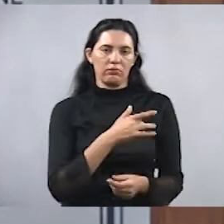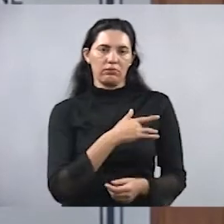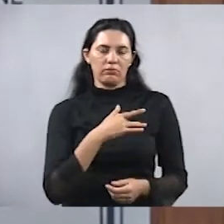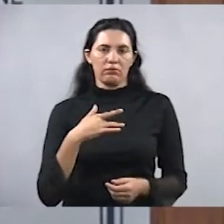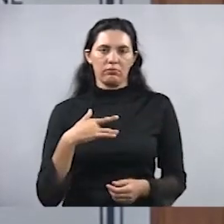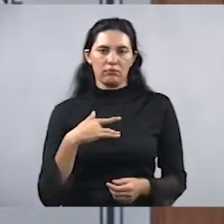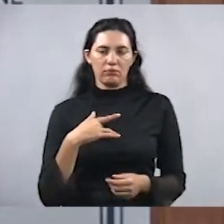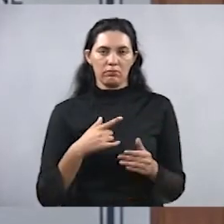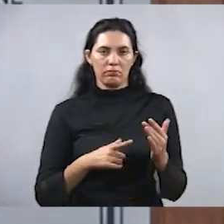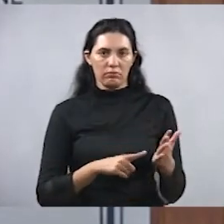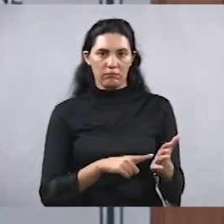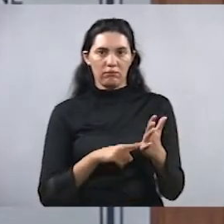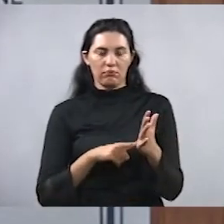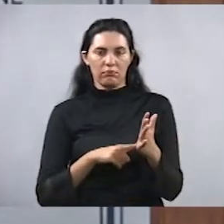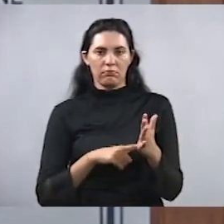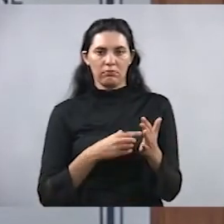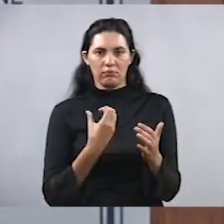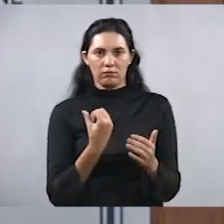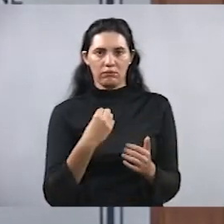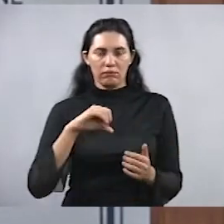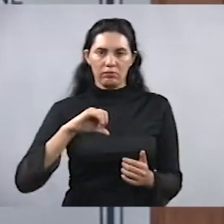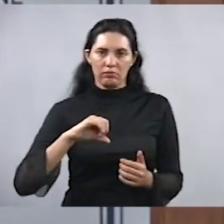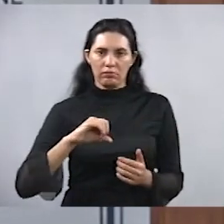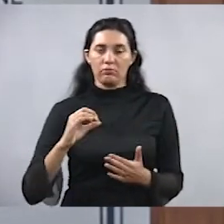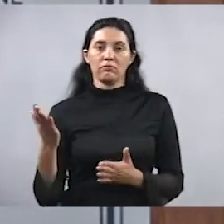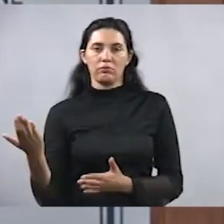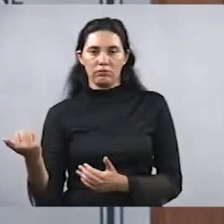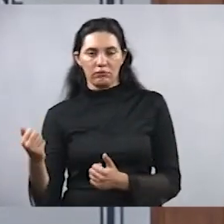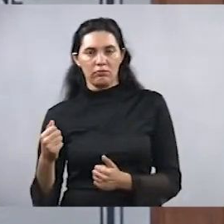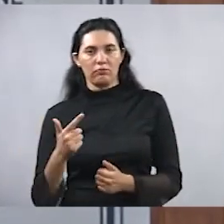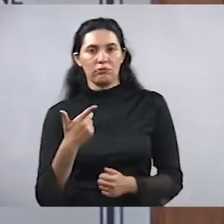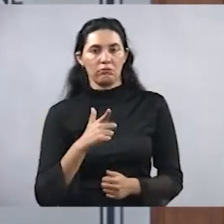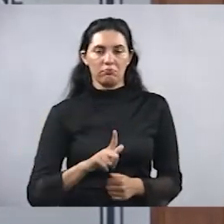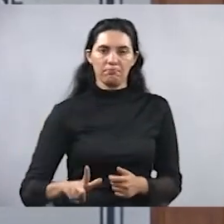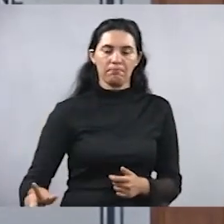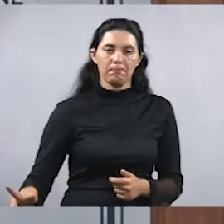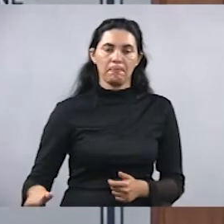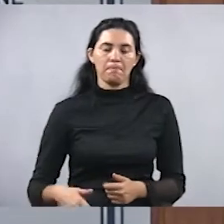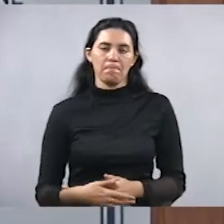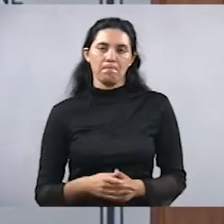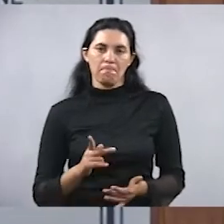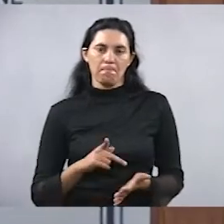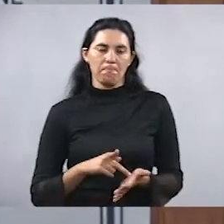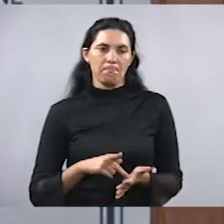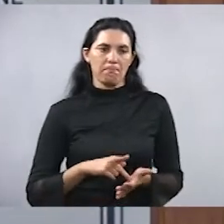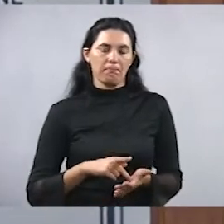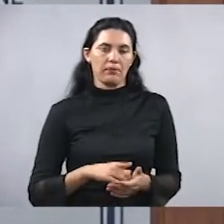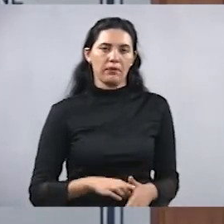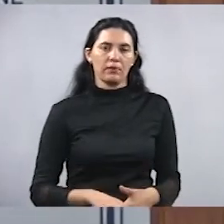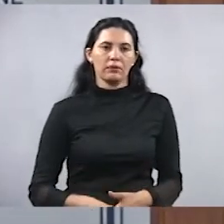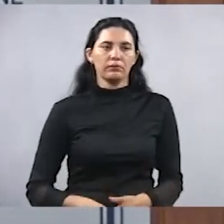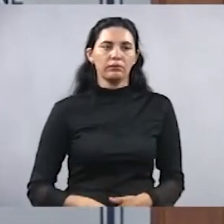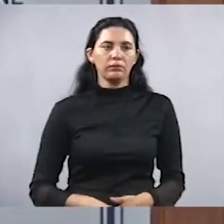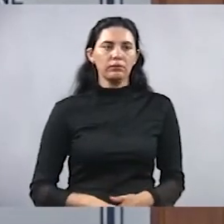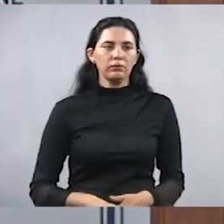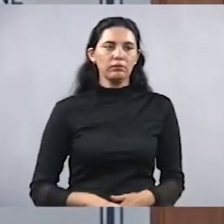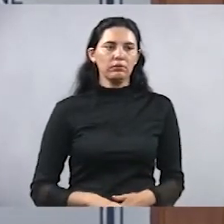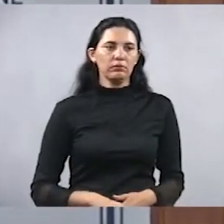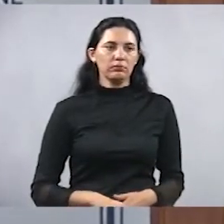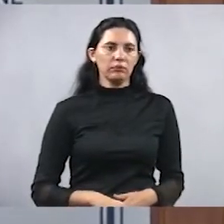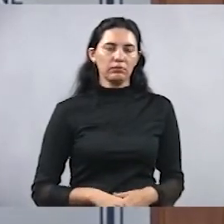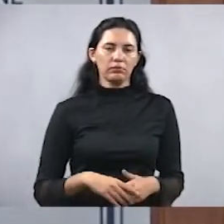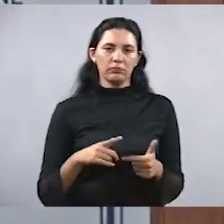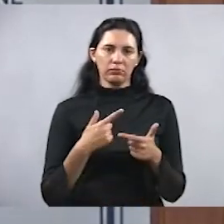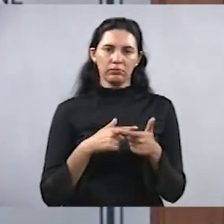nos apresenta, 69 anos é uma criança. nos deixou ainda criança, vítima de uma embolia